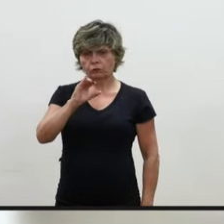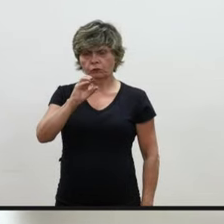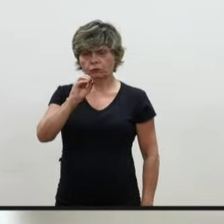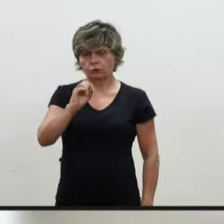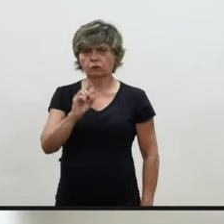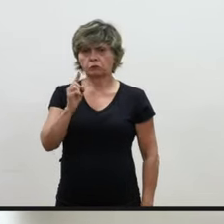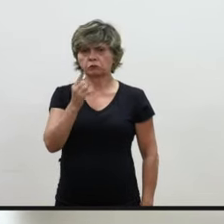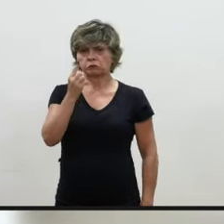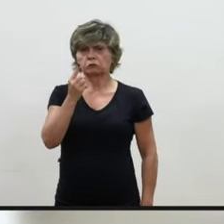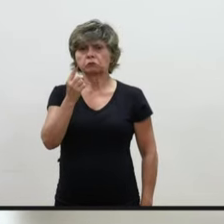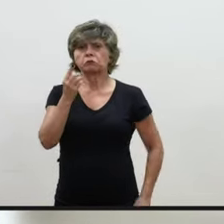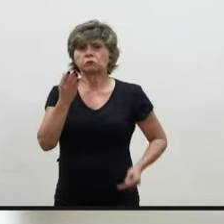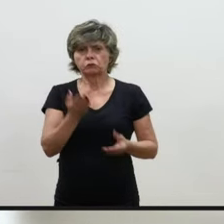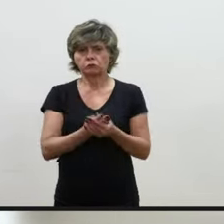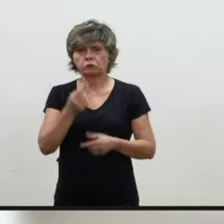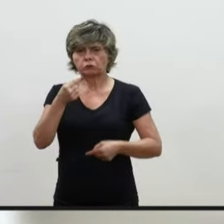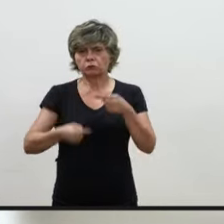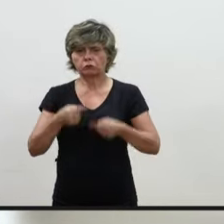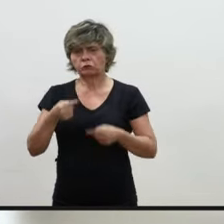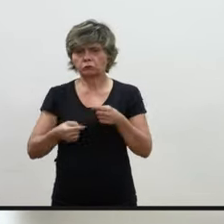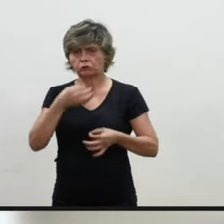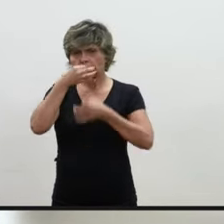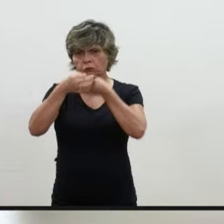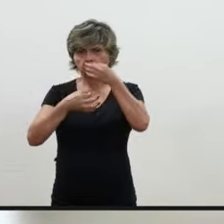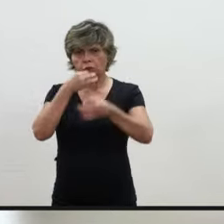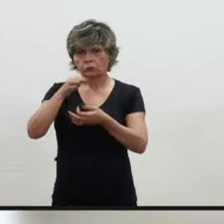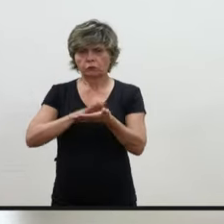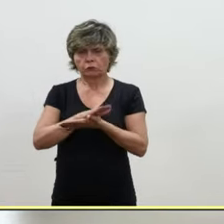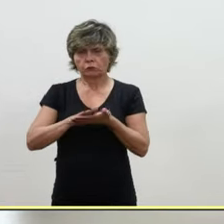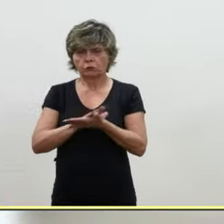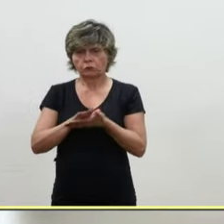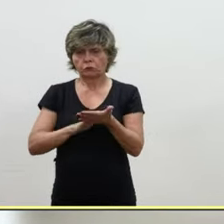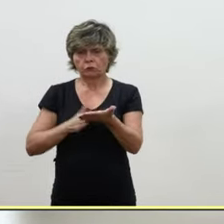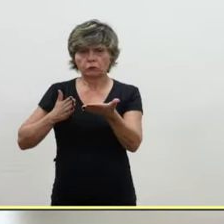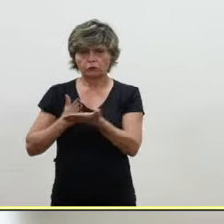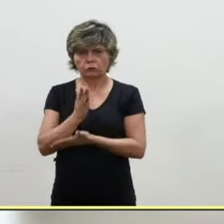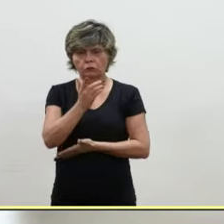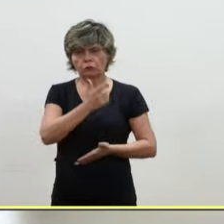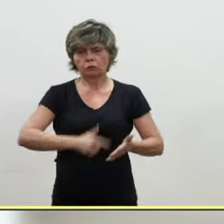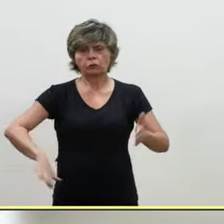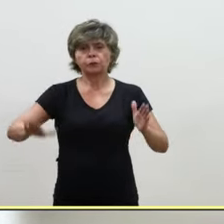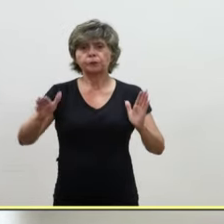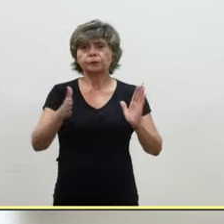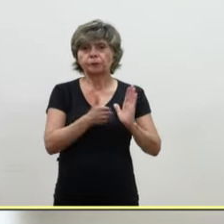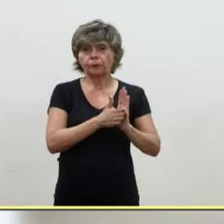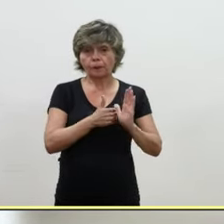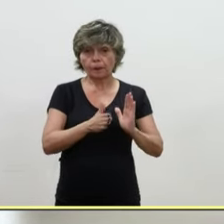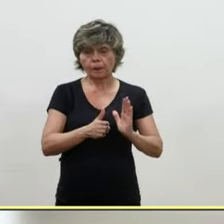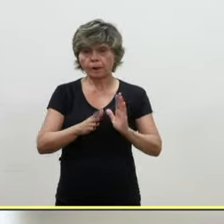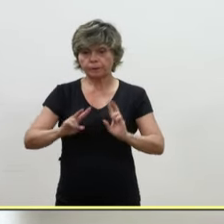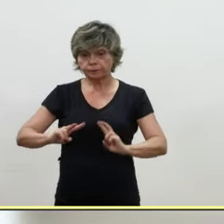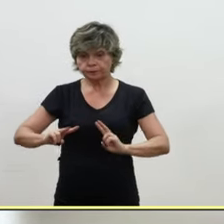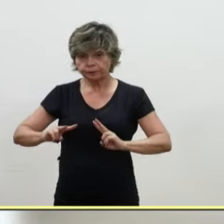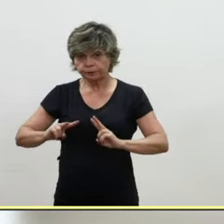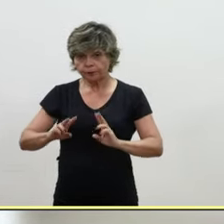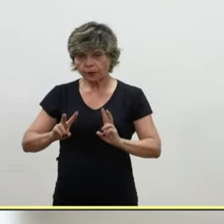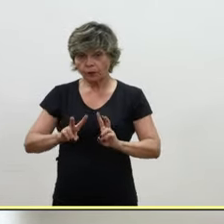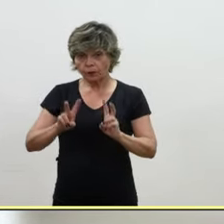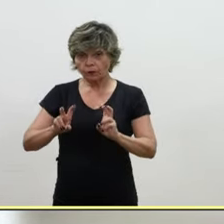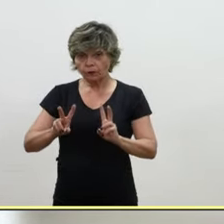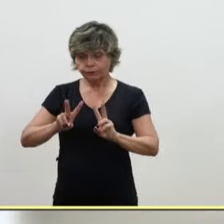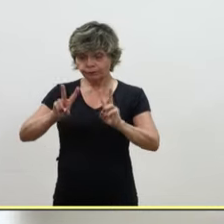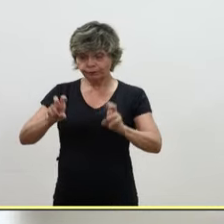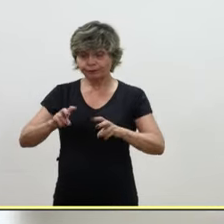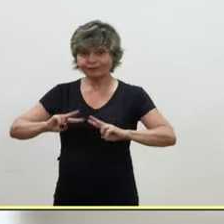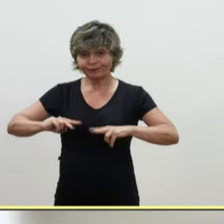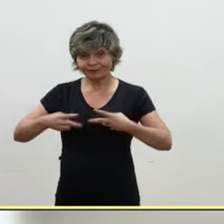Não havendo manifestação, aprovado, próximo. No sistema eletrônico, na pauta simples do conselheiro Francisco